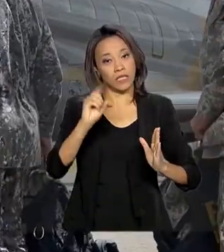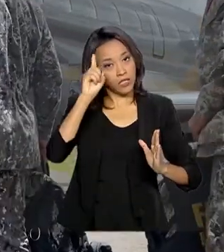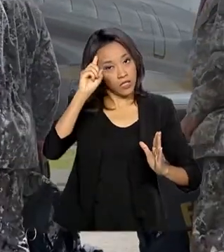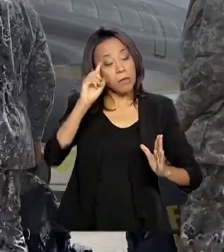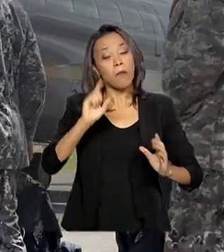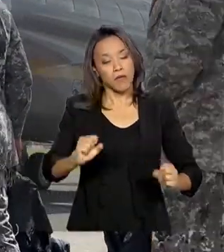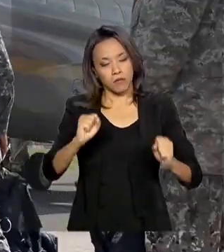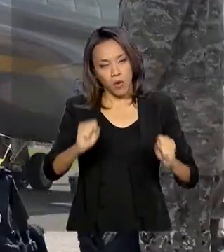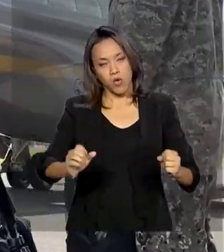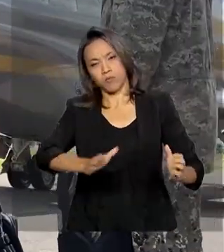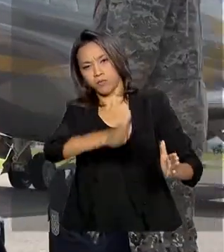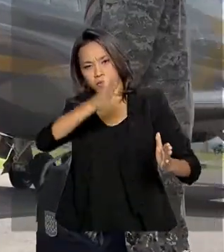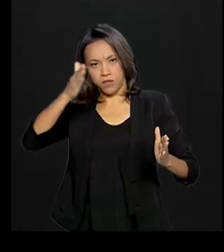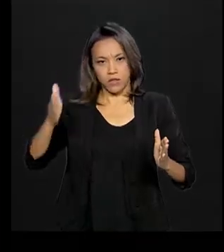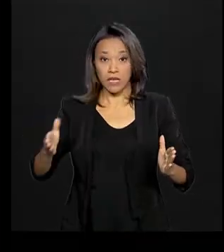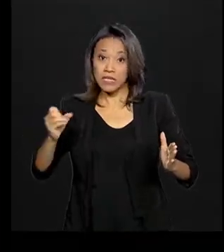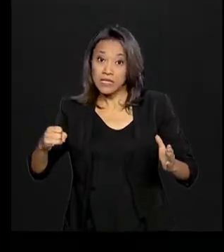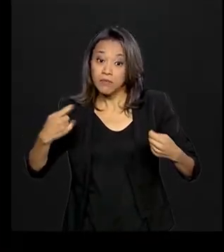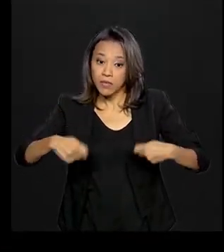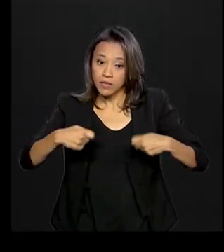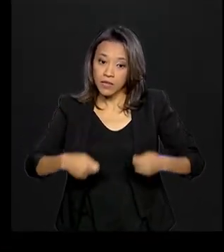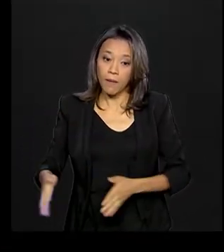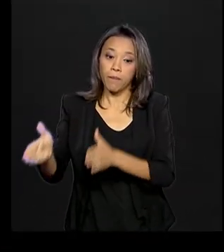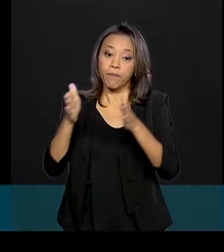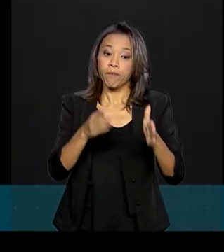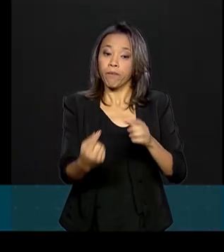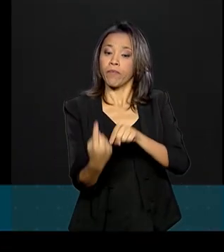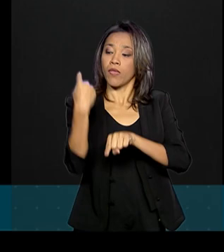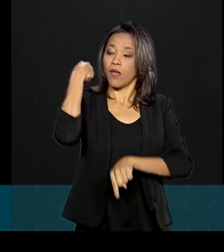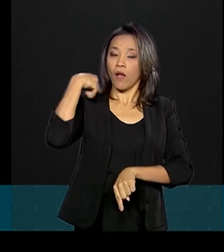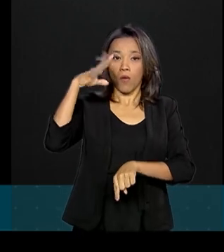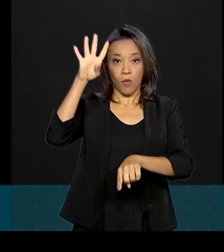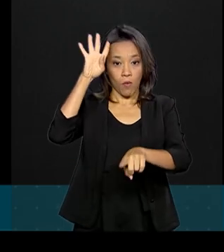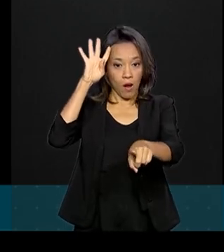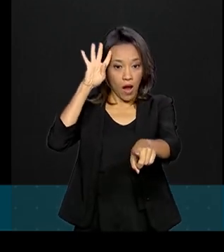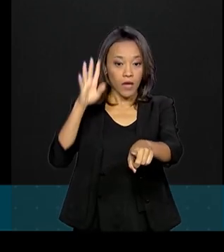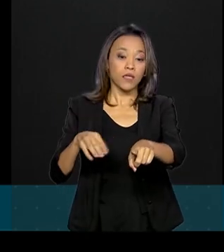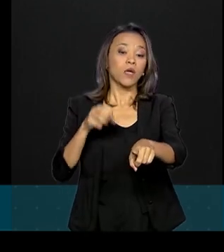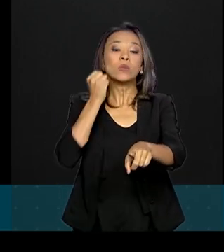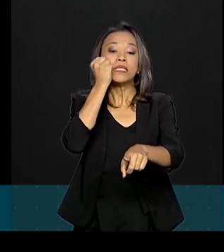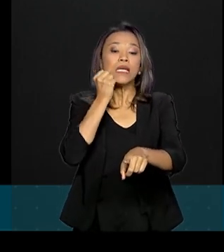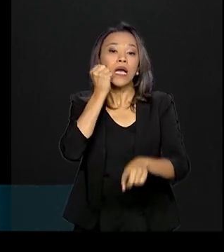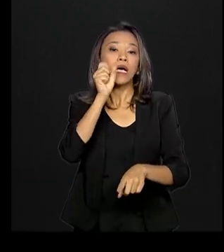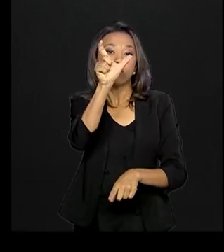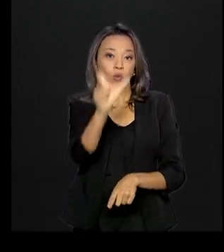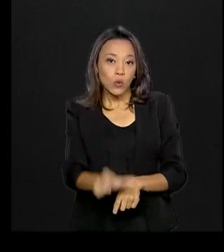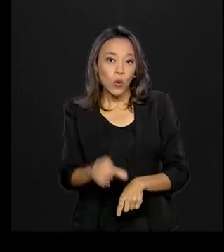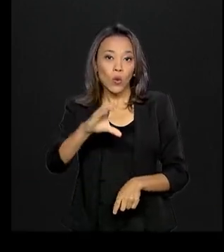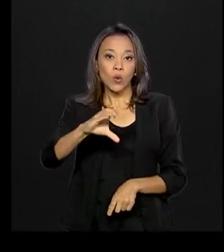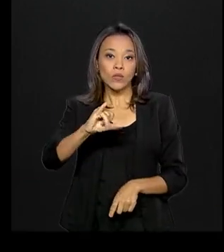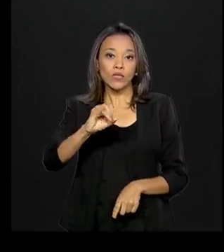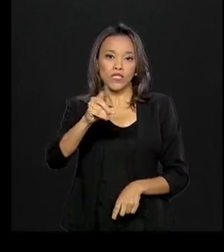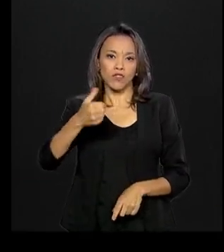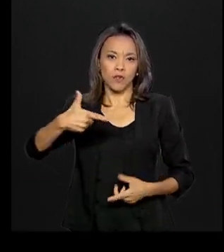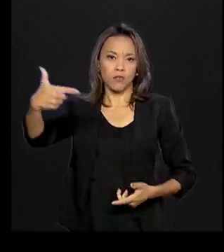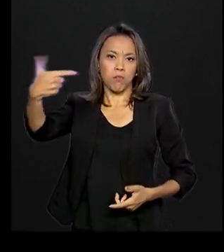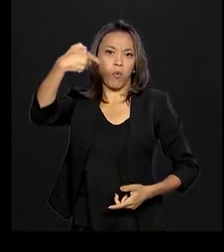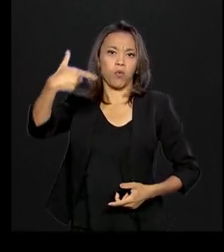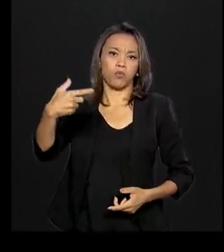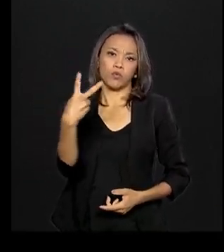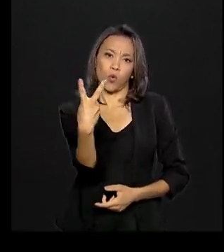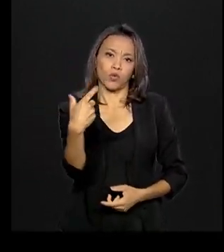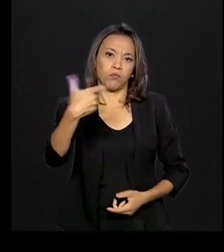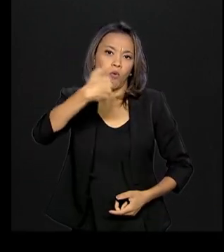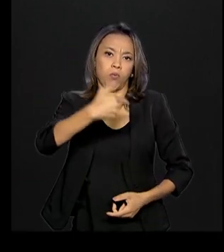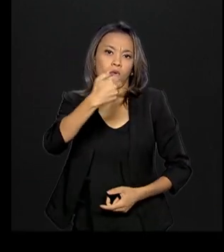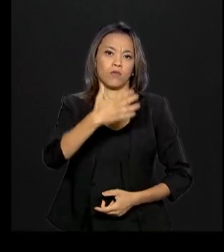prorrogada se houver necessidade. Na quarta-feira, o senador licenciado Cid Gomes foi atingido com dois tiros na altura do ombro,